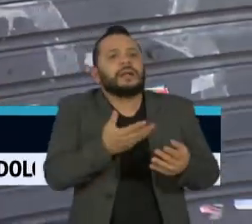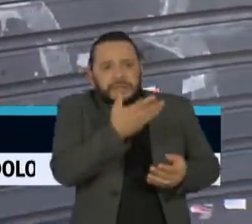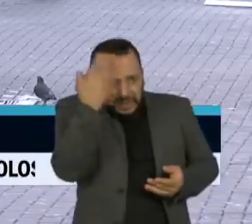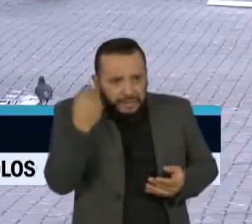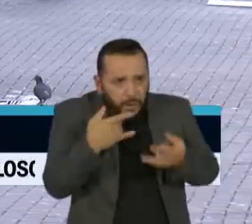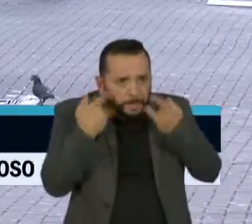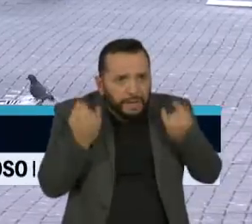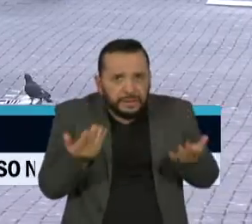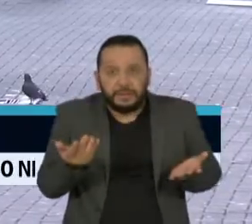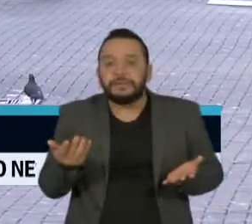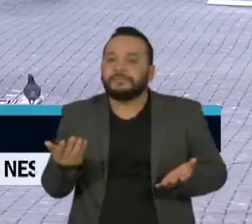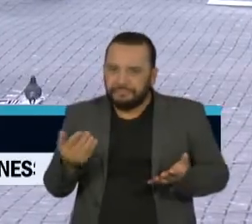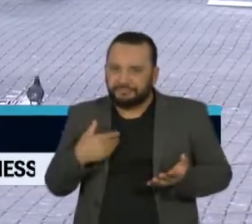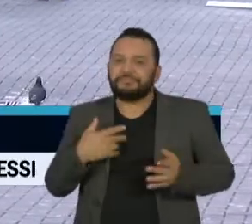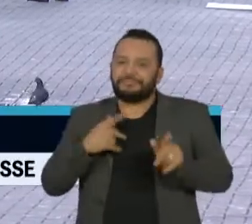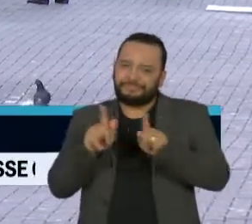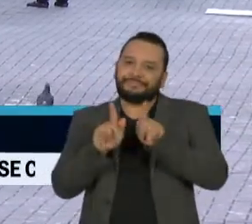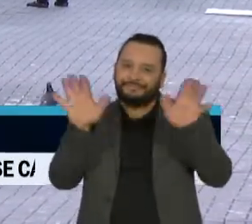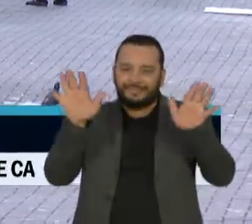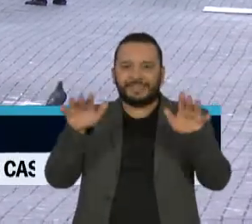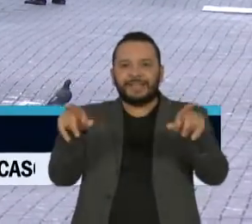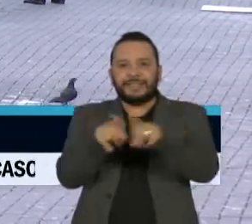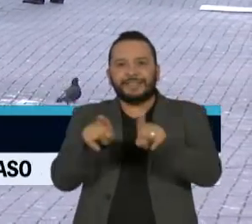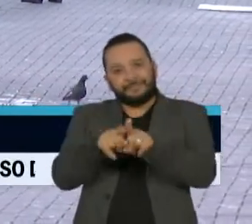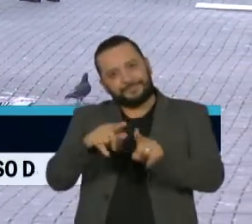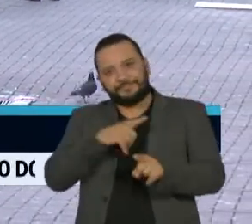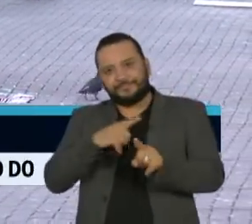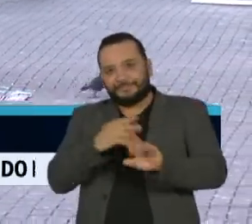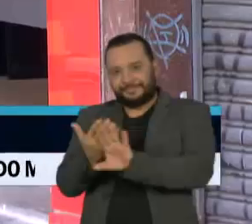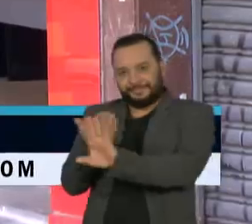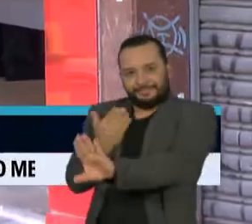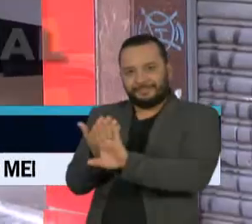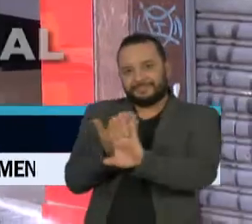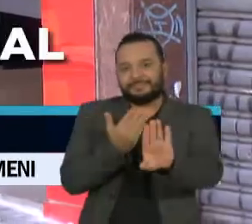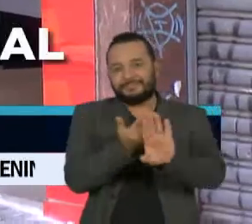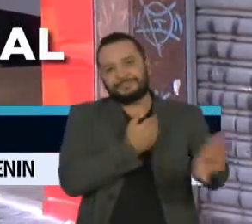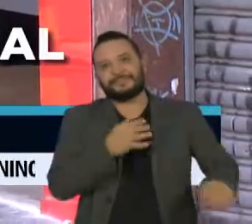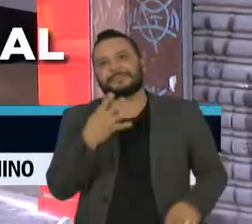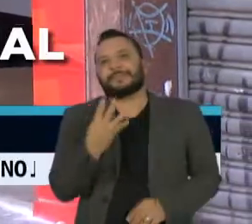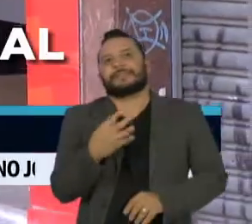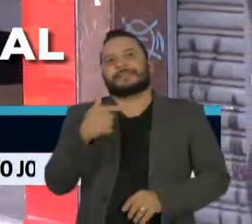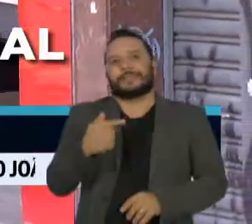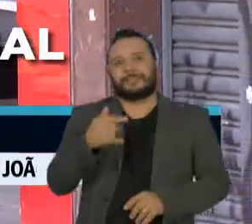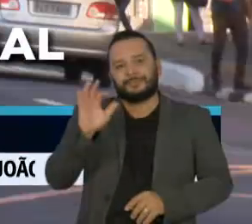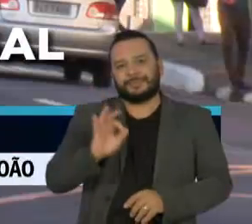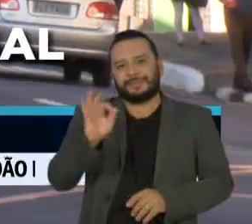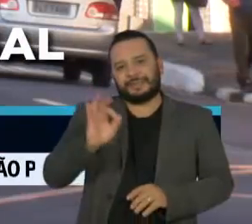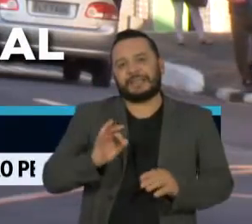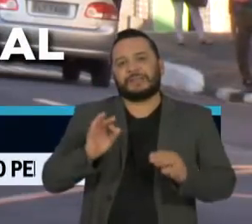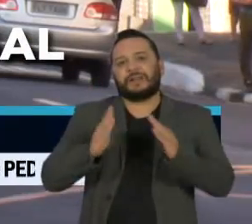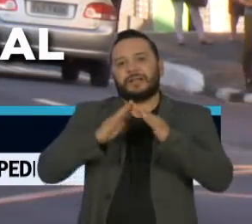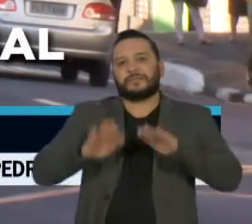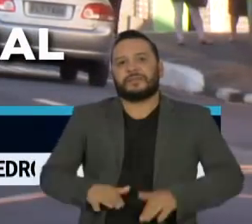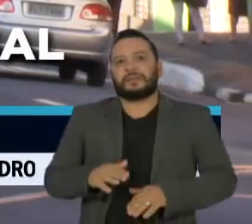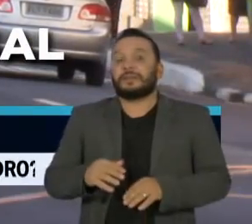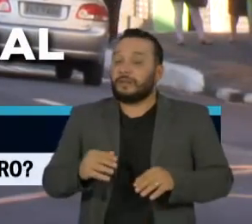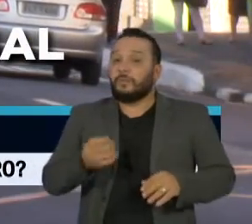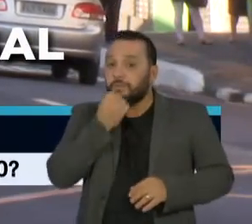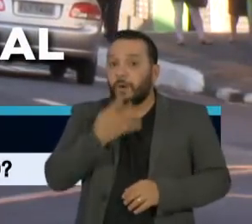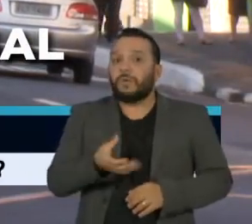É. O município tem uma taxa de distanciamento social de 47%. Quando o ideal é